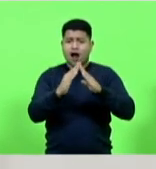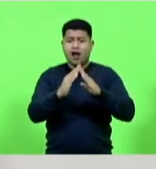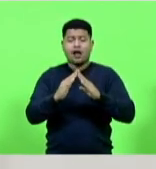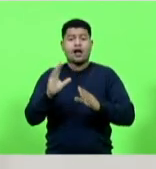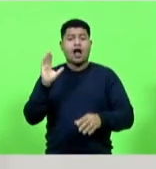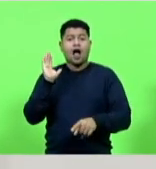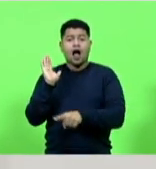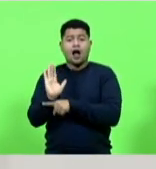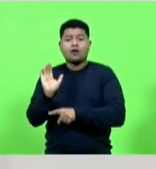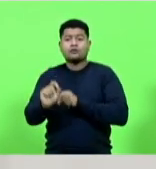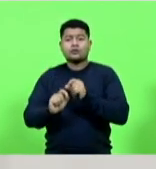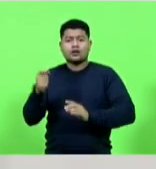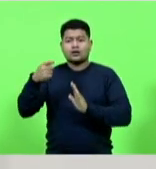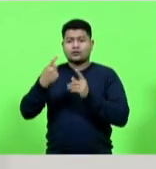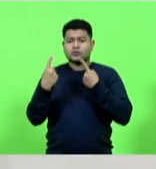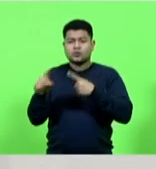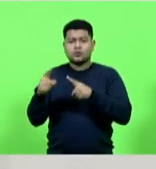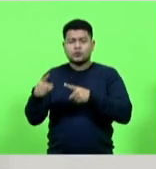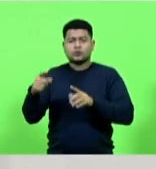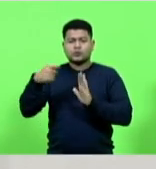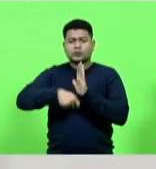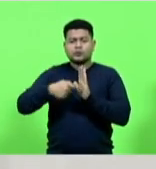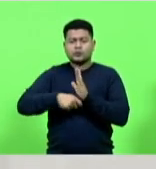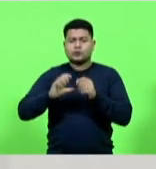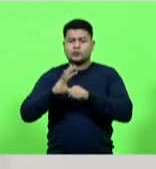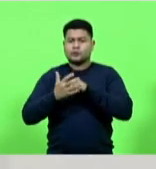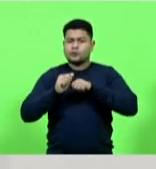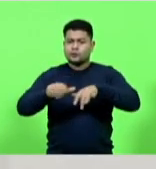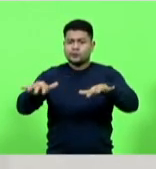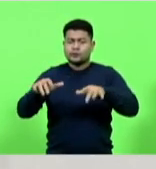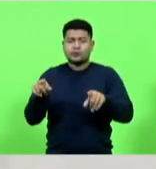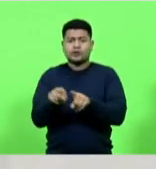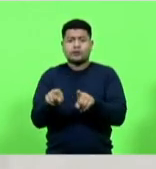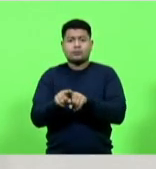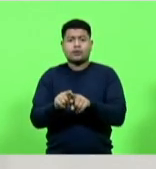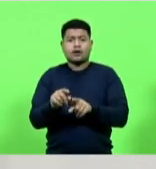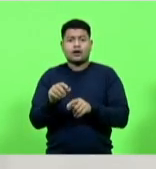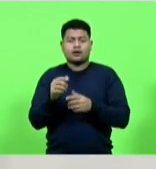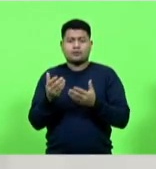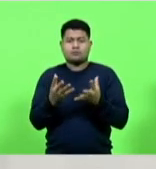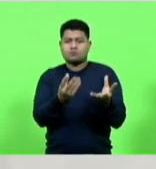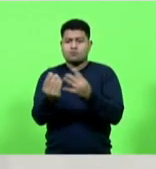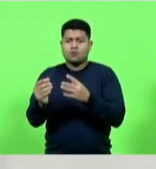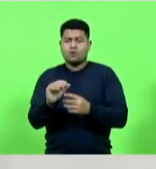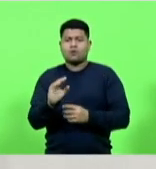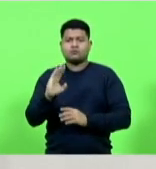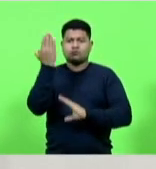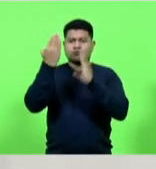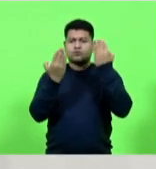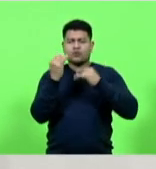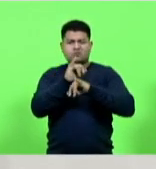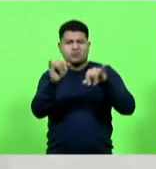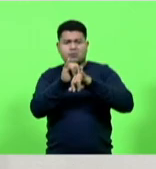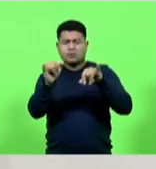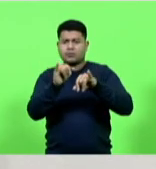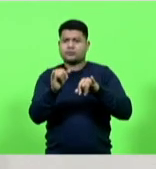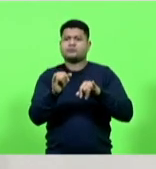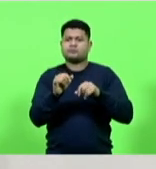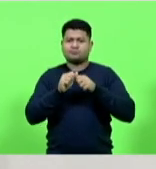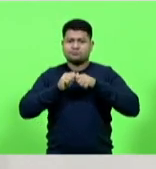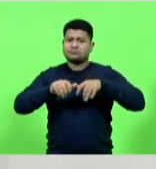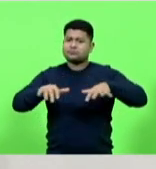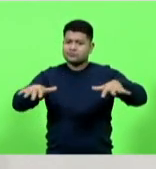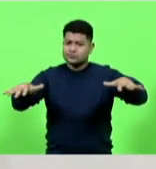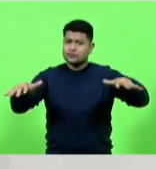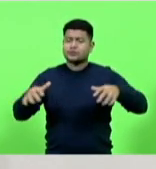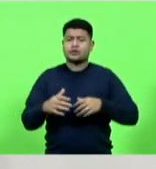só o vírus da covid-19 mas também o vírus da fake news que se propagou assustadoramente só no